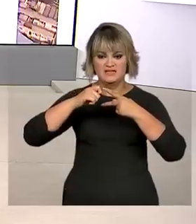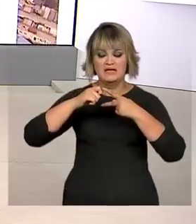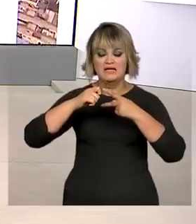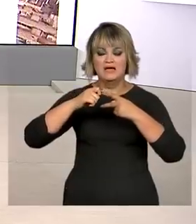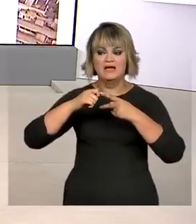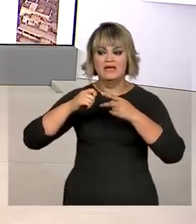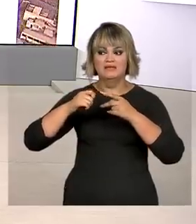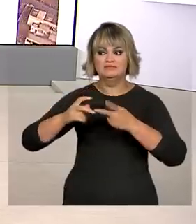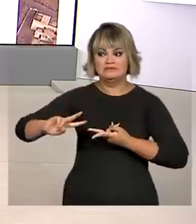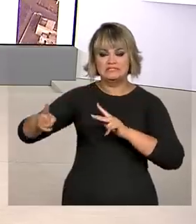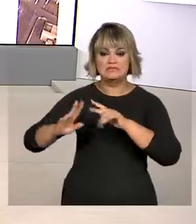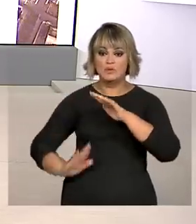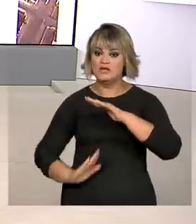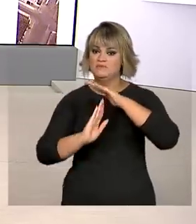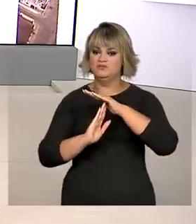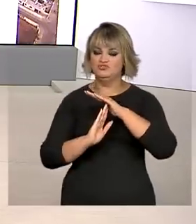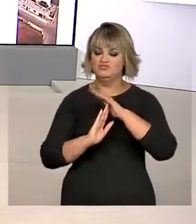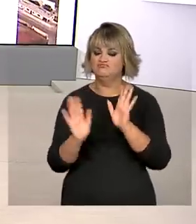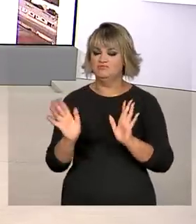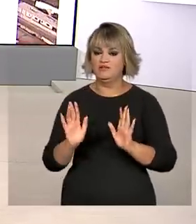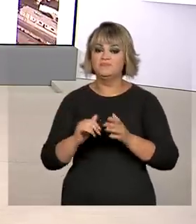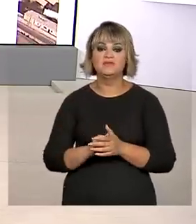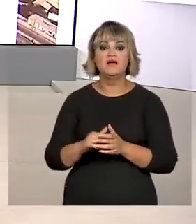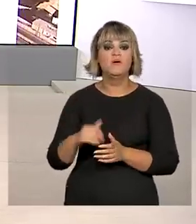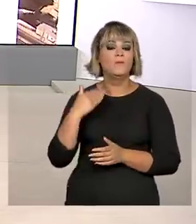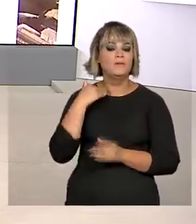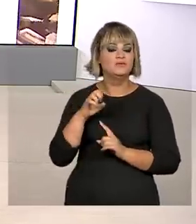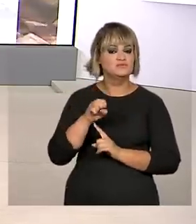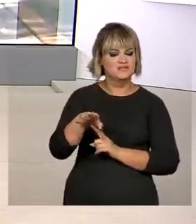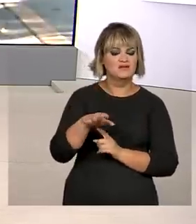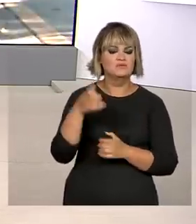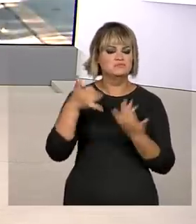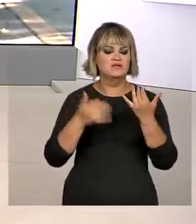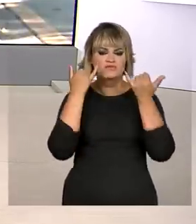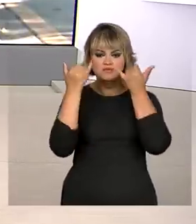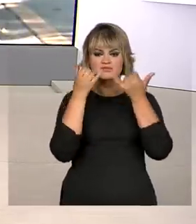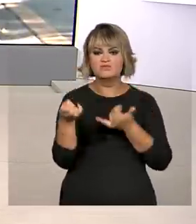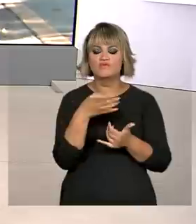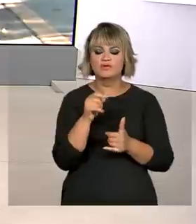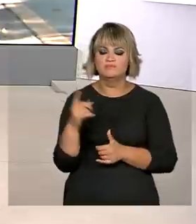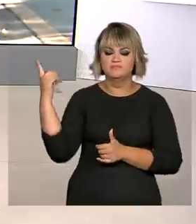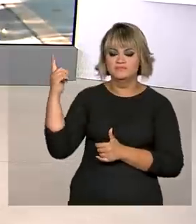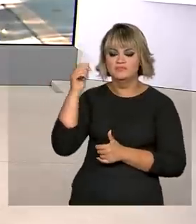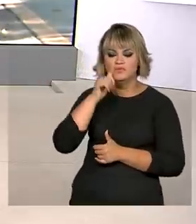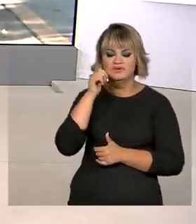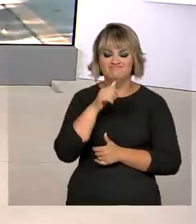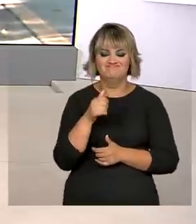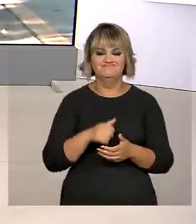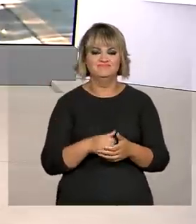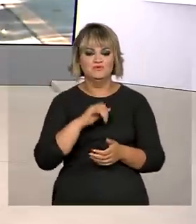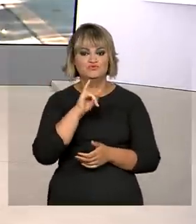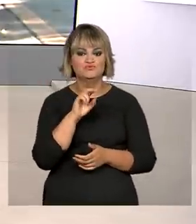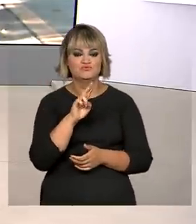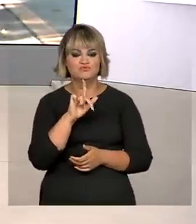limite por transação. A medida foi anunciada pelo Banco Central. Vamos a São Paulo conversar ao vivo com a repórter Júlia Ballarini,